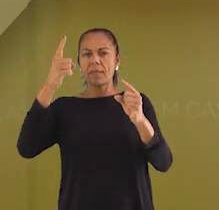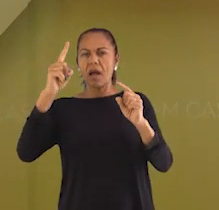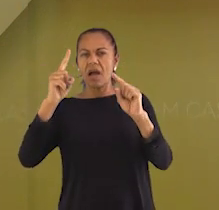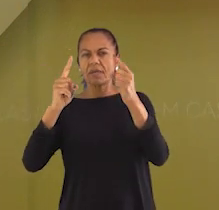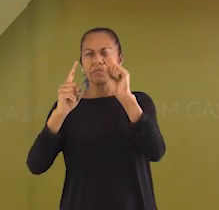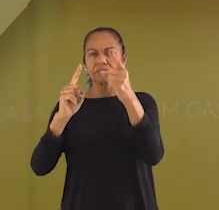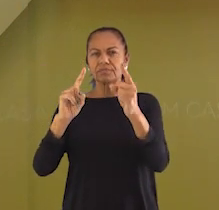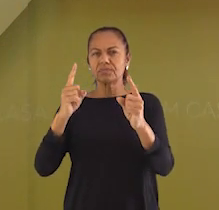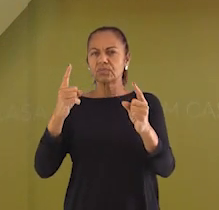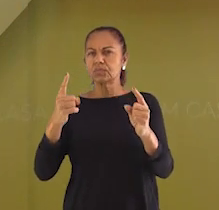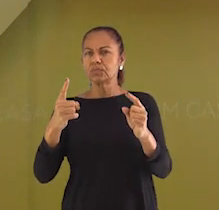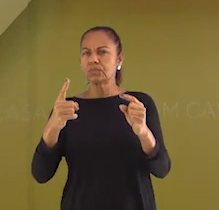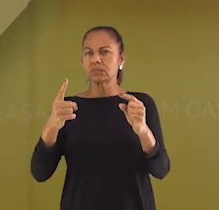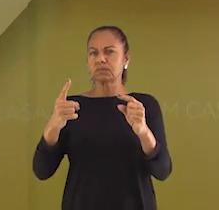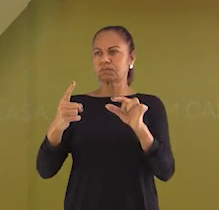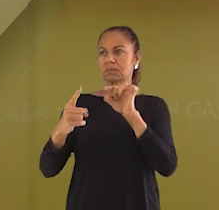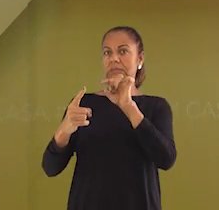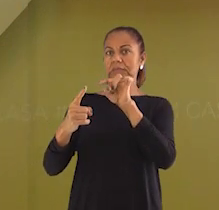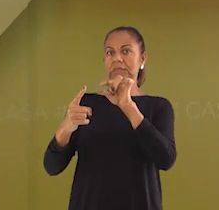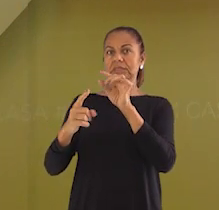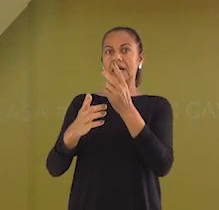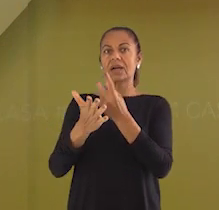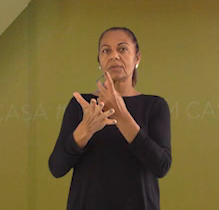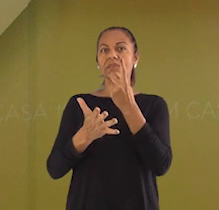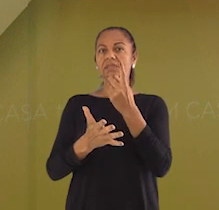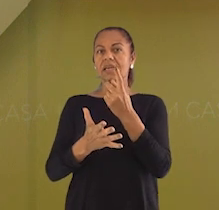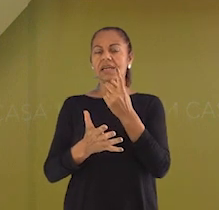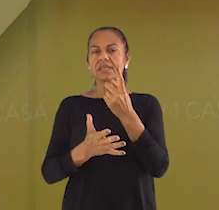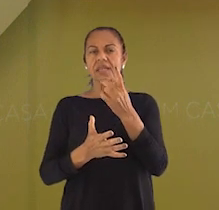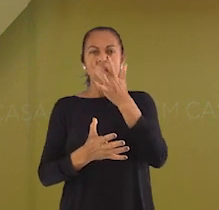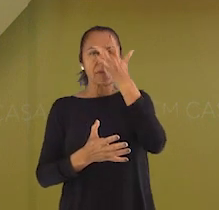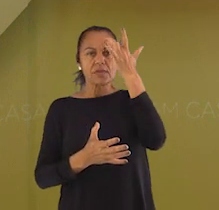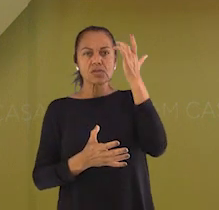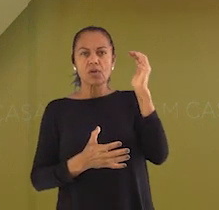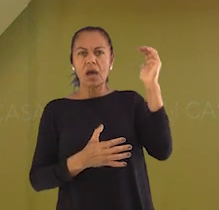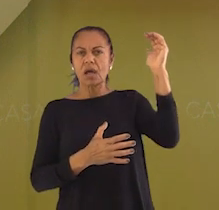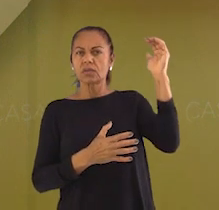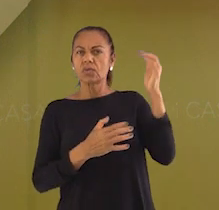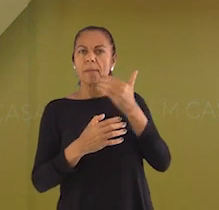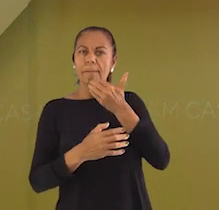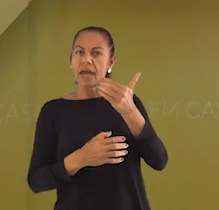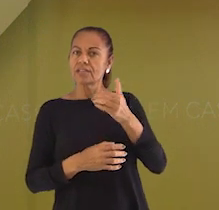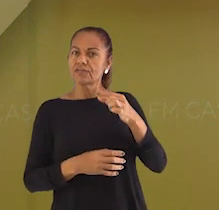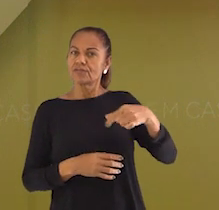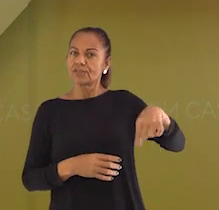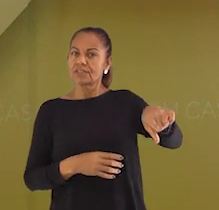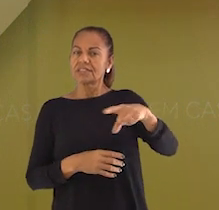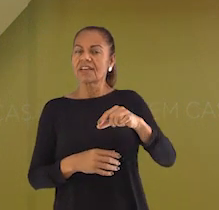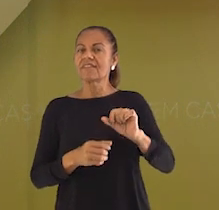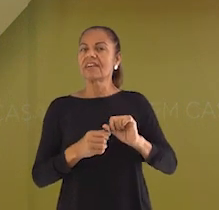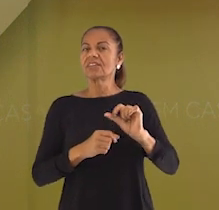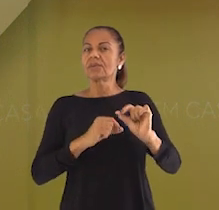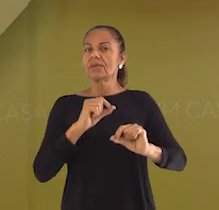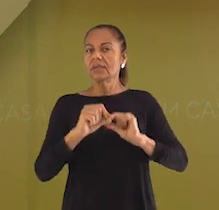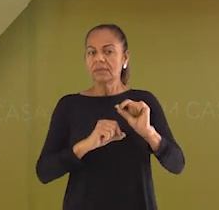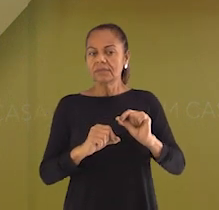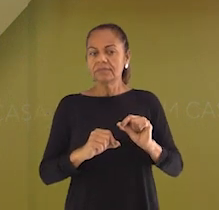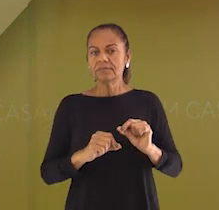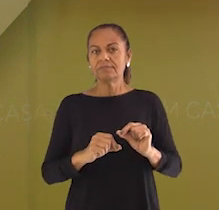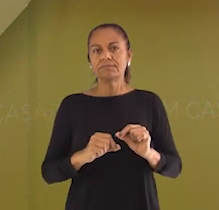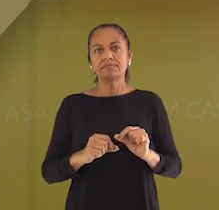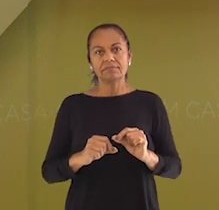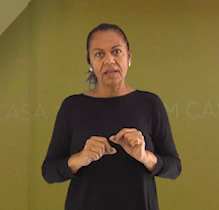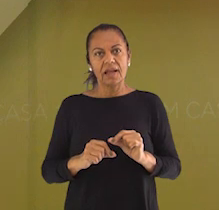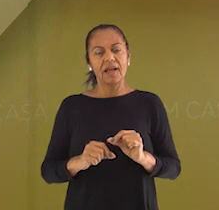responsável pede para você fazer quando isso acontece? Quando isso ocorre, o correto é desligar os aparelhos